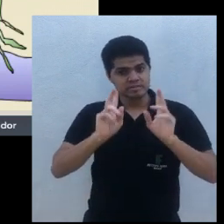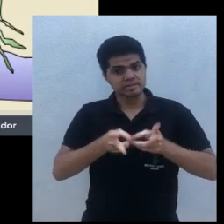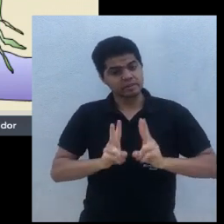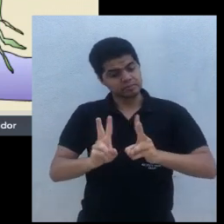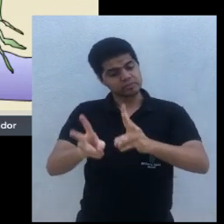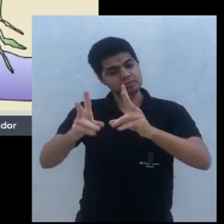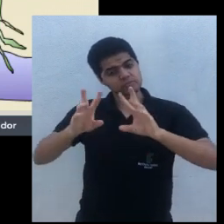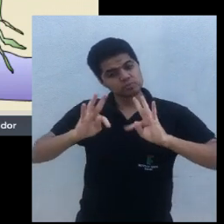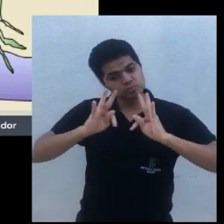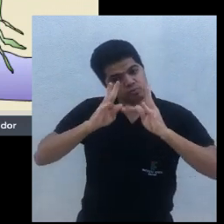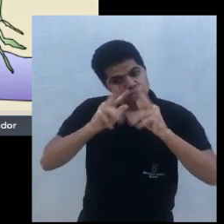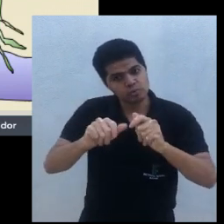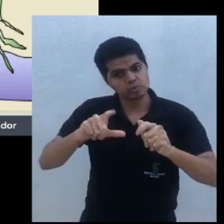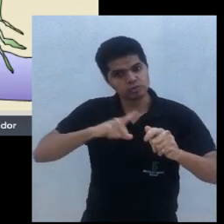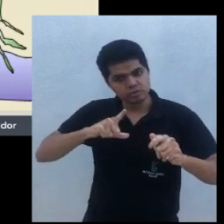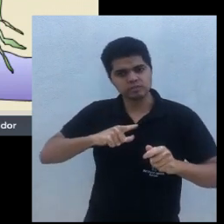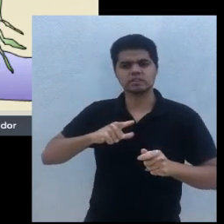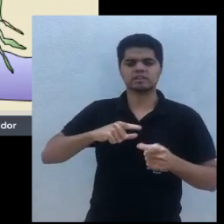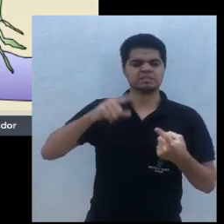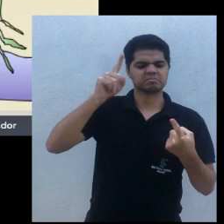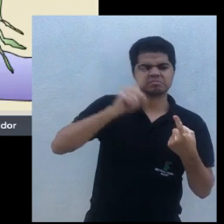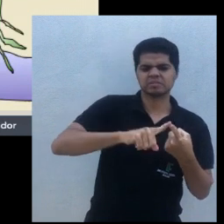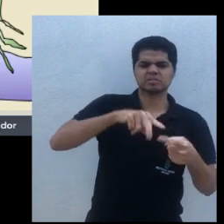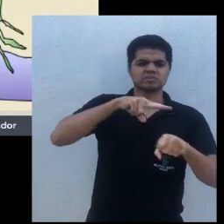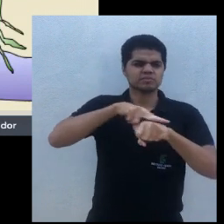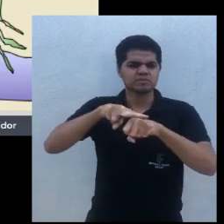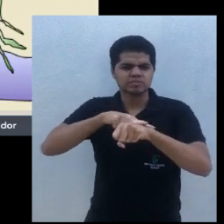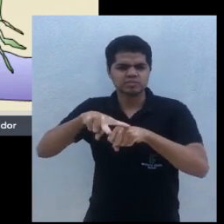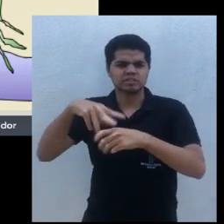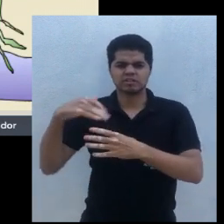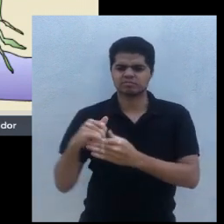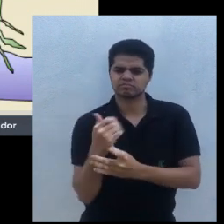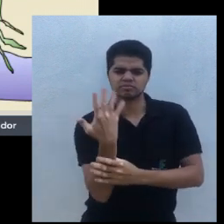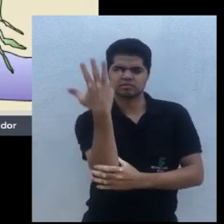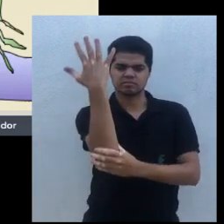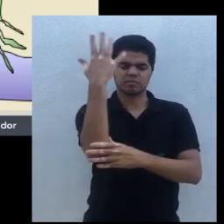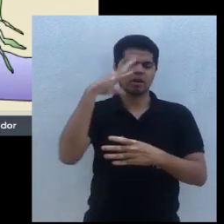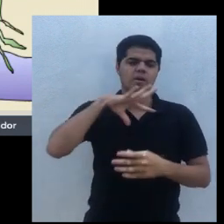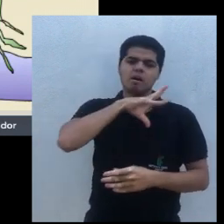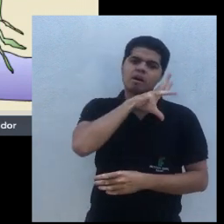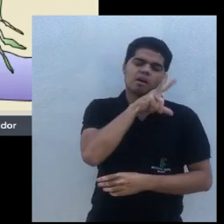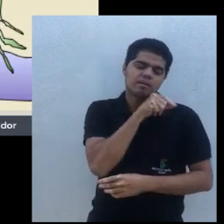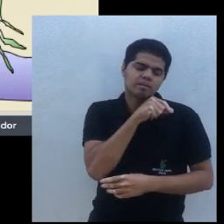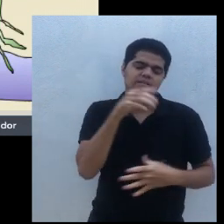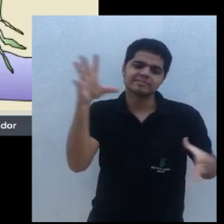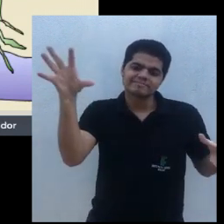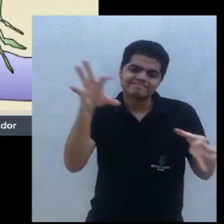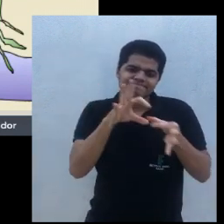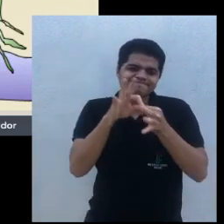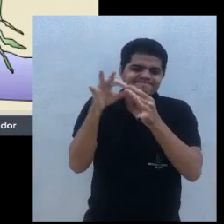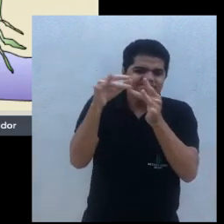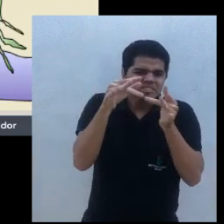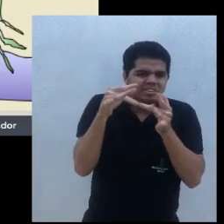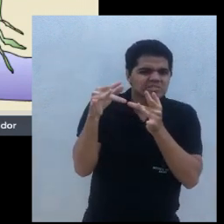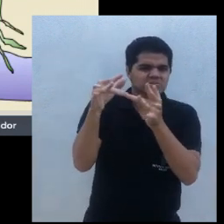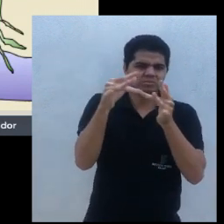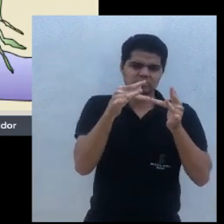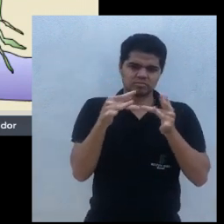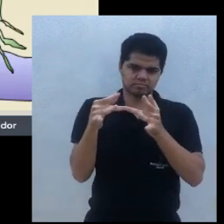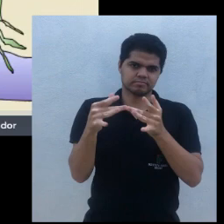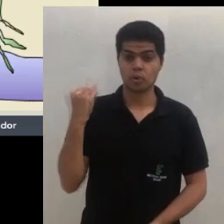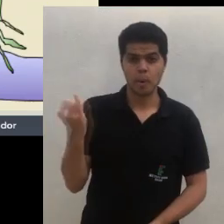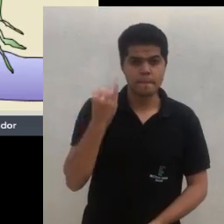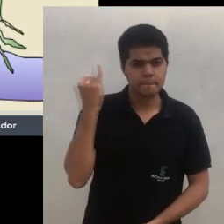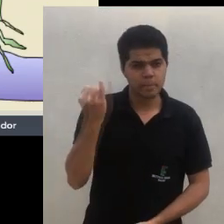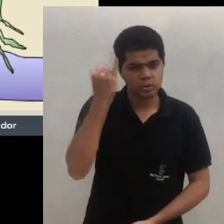SAF, espécie vegetal ou animal, elas vão ter essa relação. Então, é importante a gente estar analisando essas